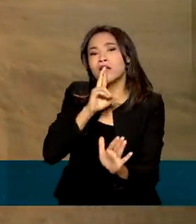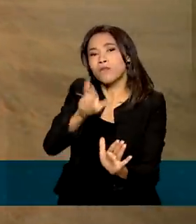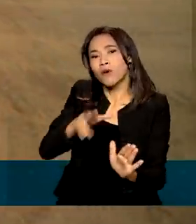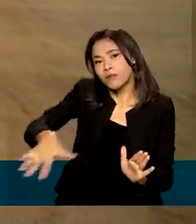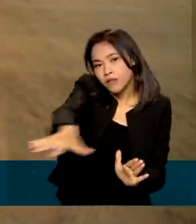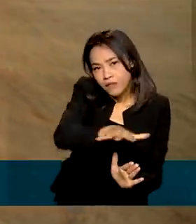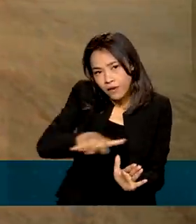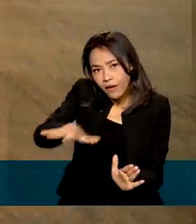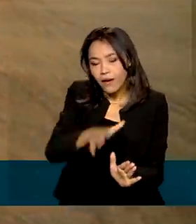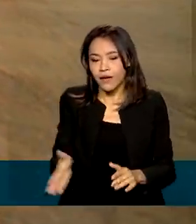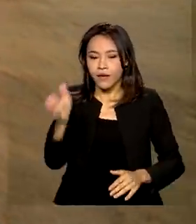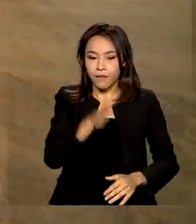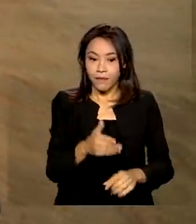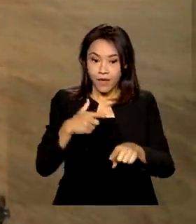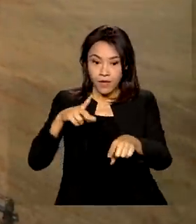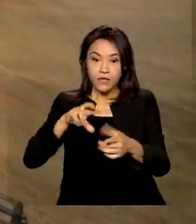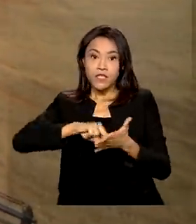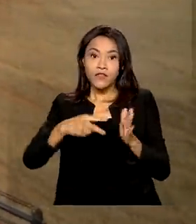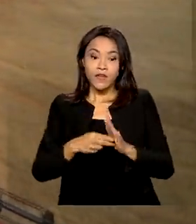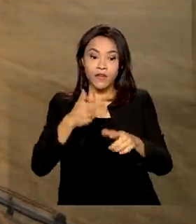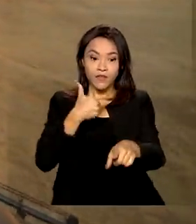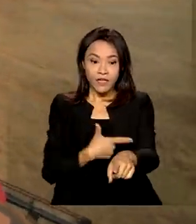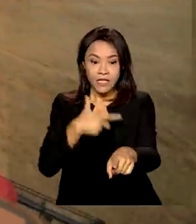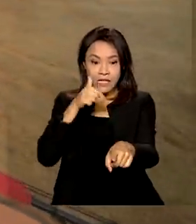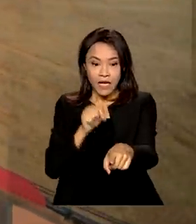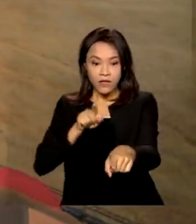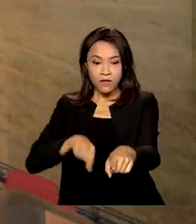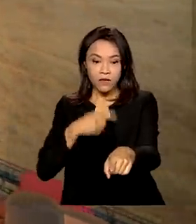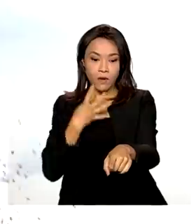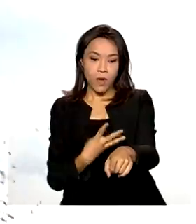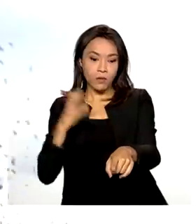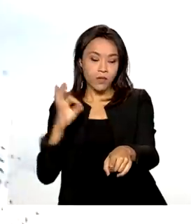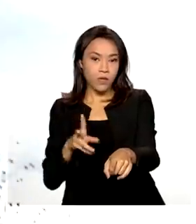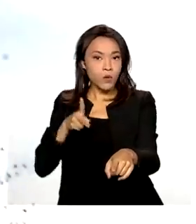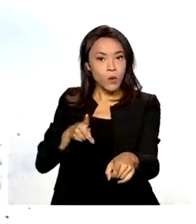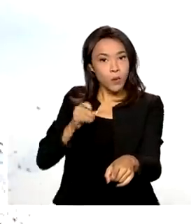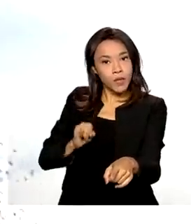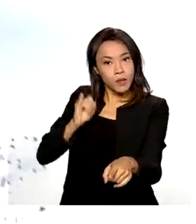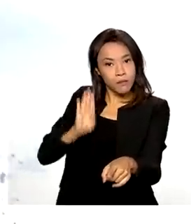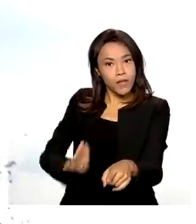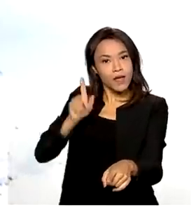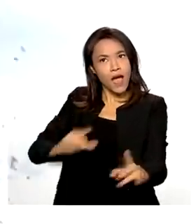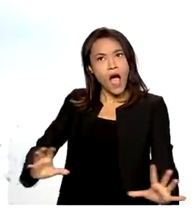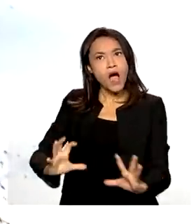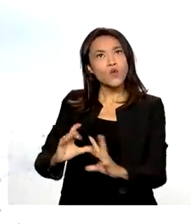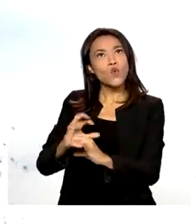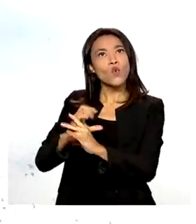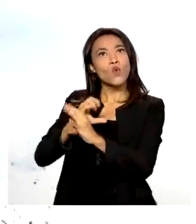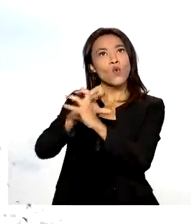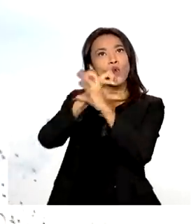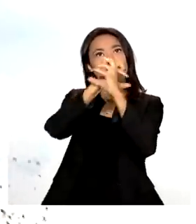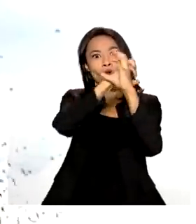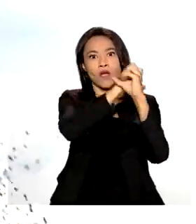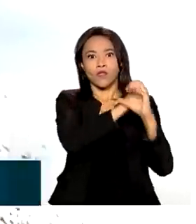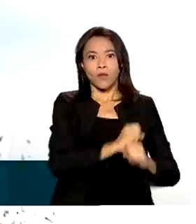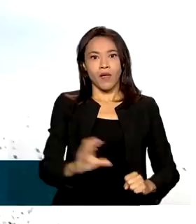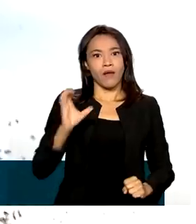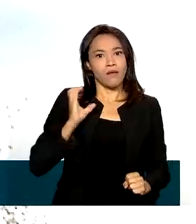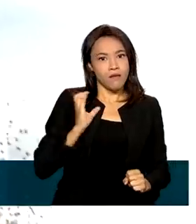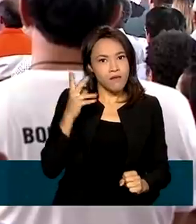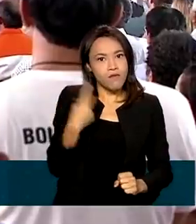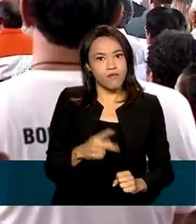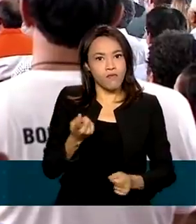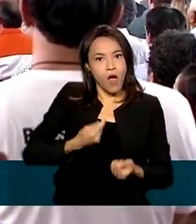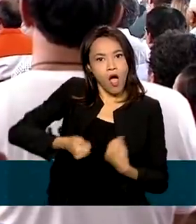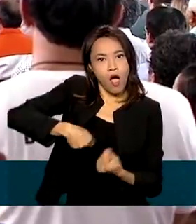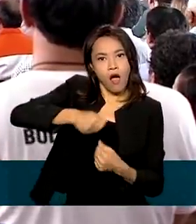representa 27% do produto interno bruto brasileiro, que é a soma dos bens e serviços produzidos na economia.